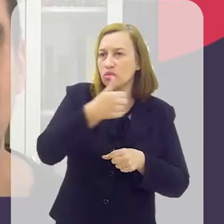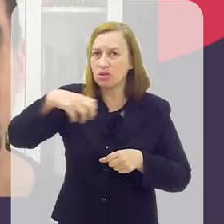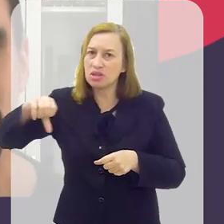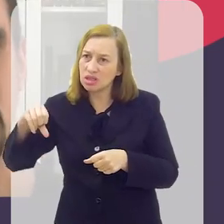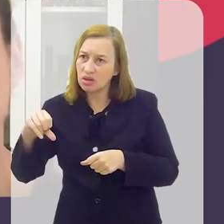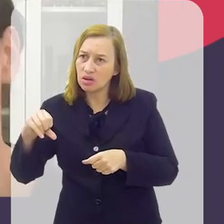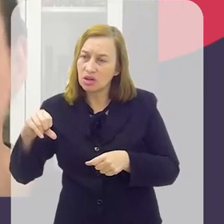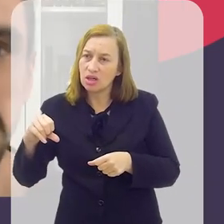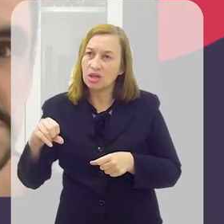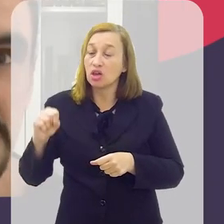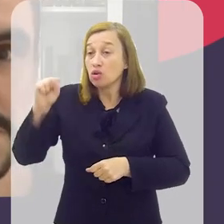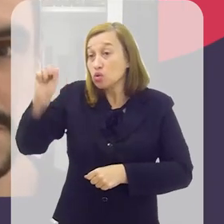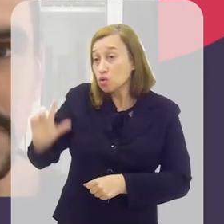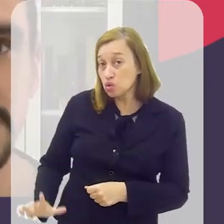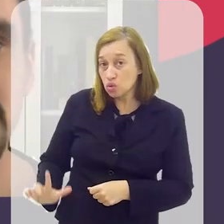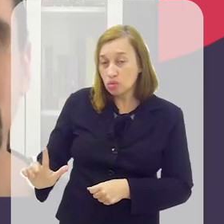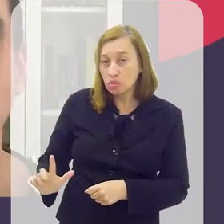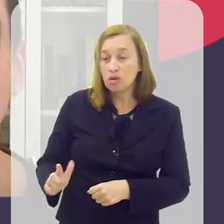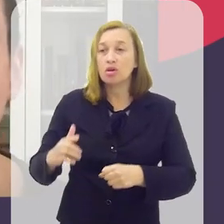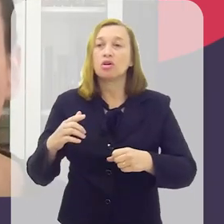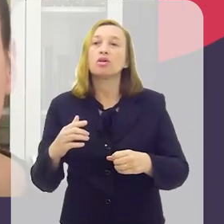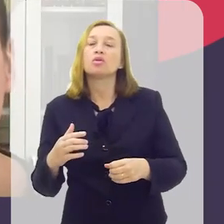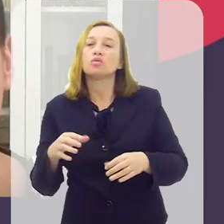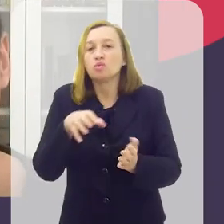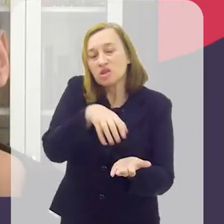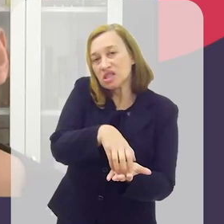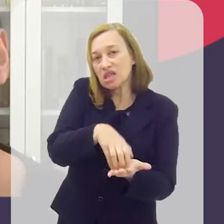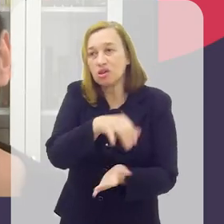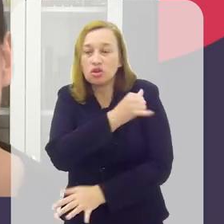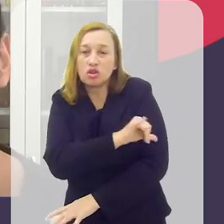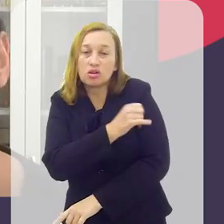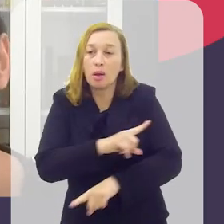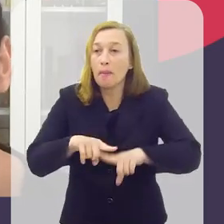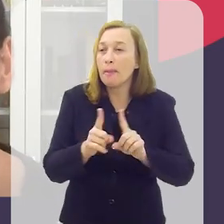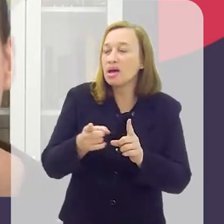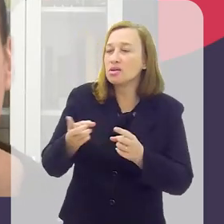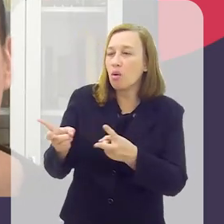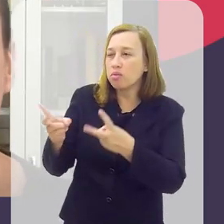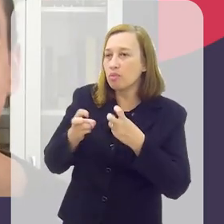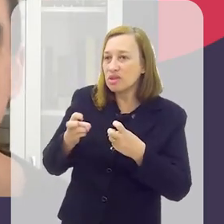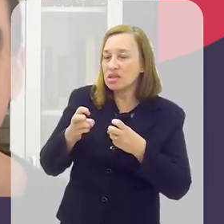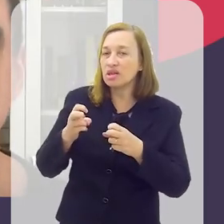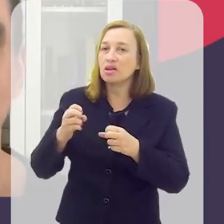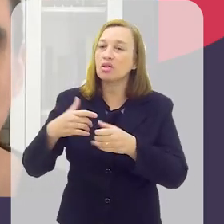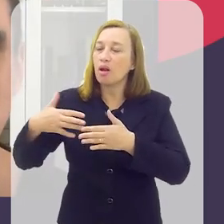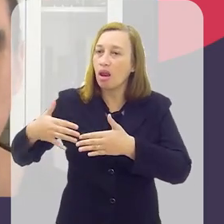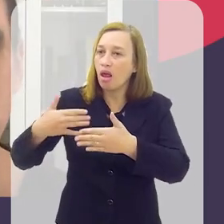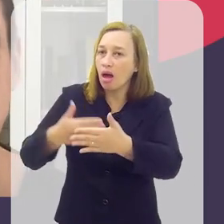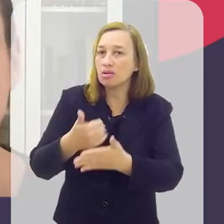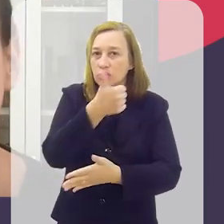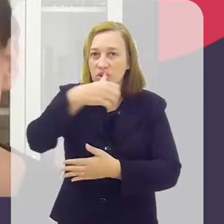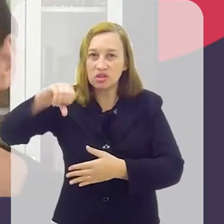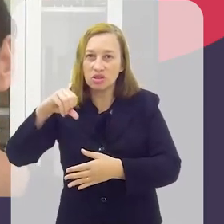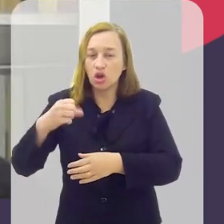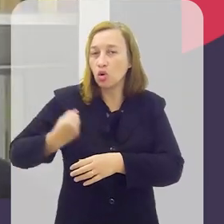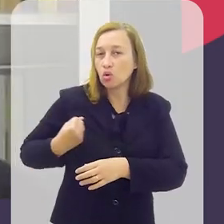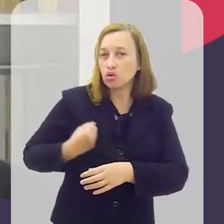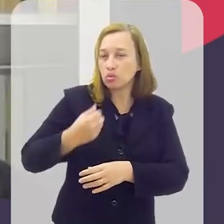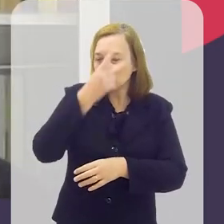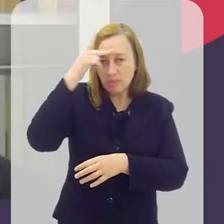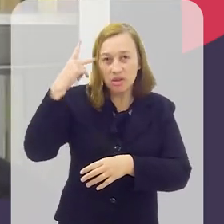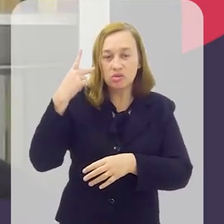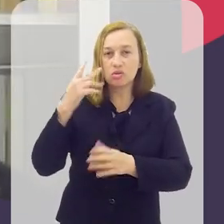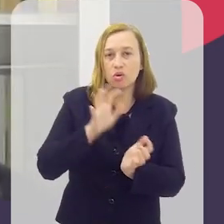na Zona Sul, no centro do Rio de Janeiro, mas eu pude notar ao longo do ano, ao longo de 2019, que esse número de entregadores começou a aumentar